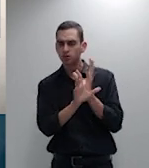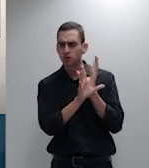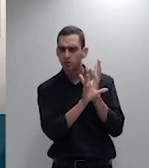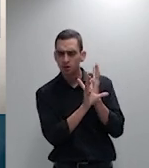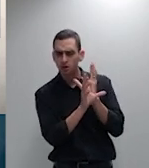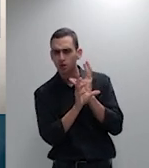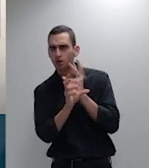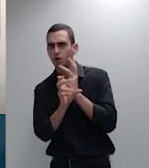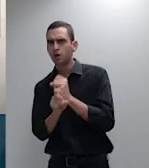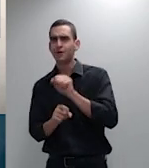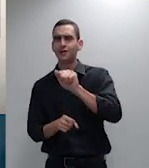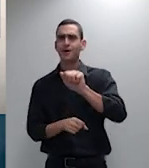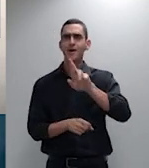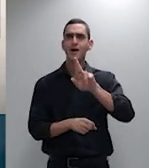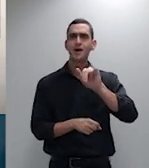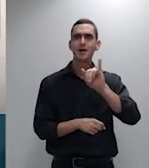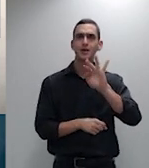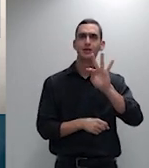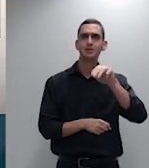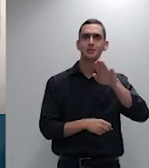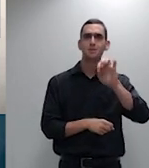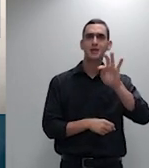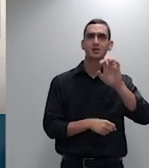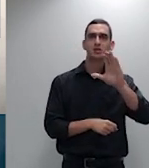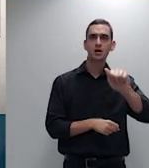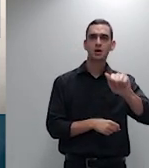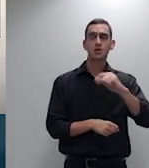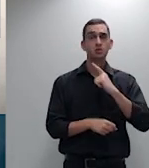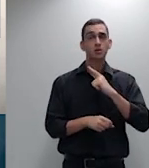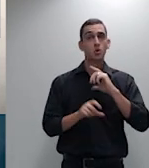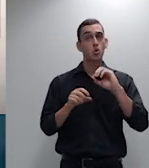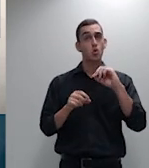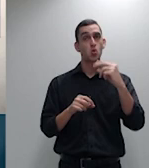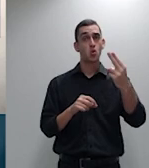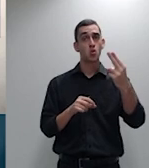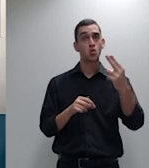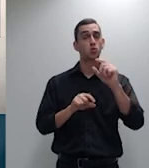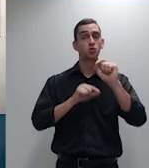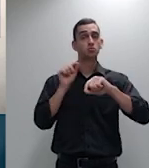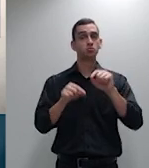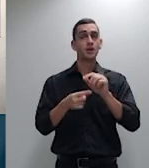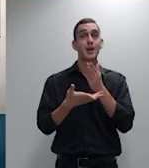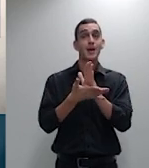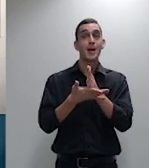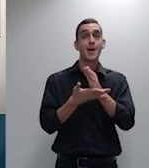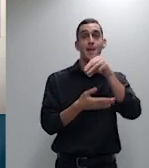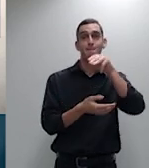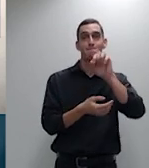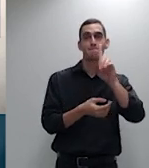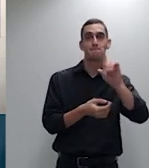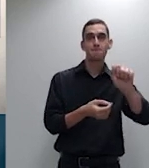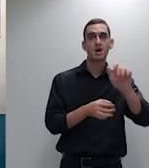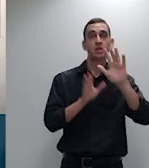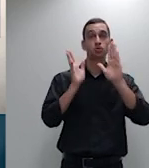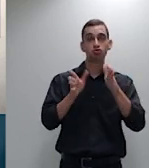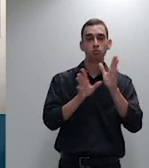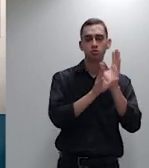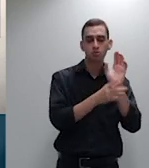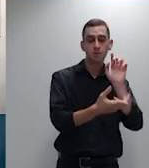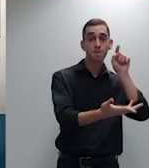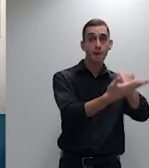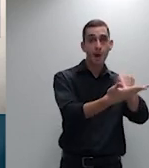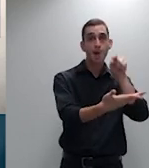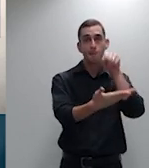ou o cálculo de média dos percentuais aplicados em todas as faixas etárias fecha o aspas